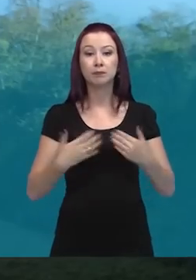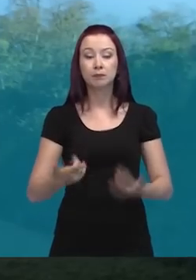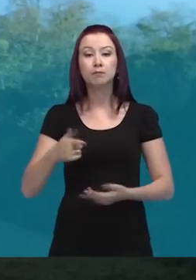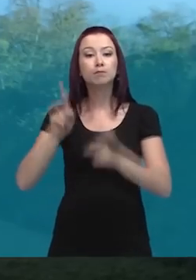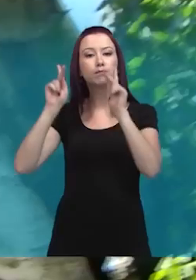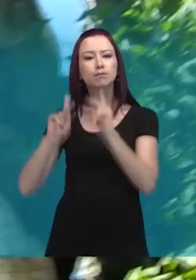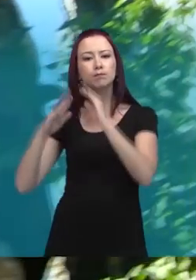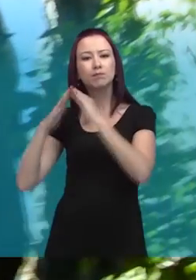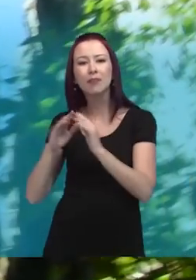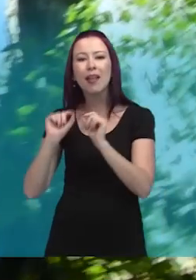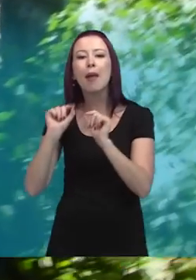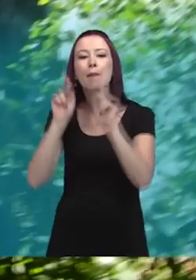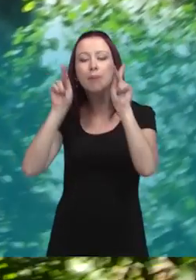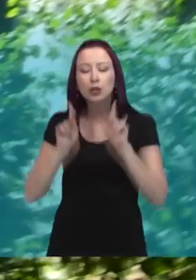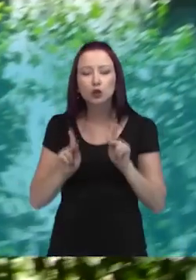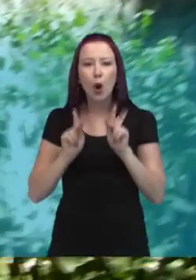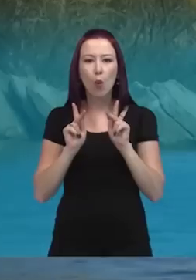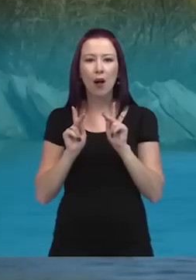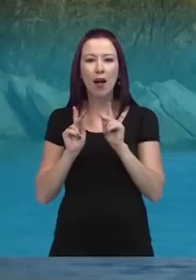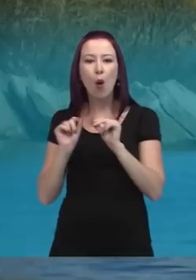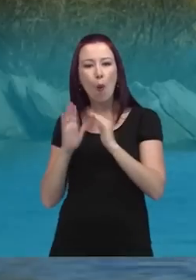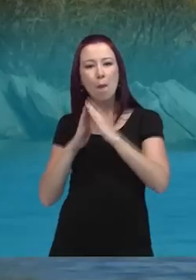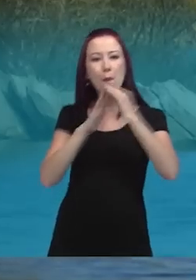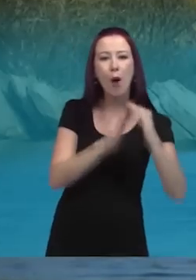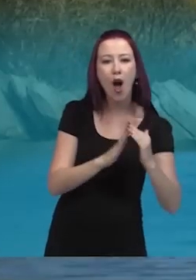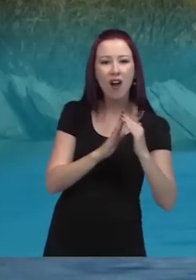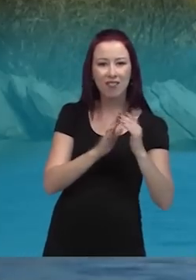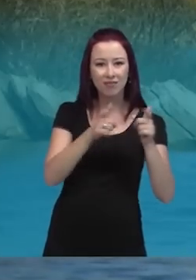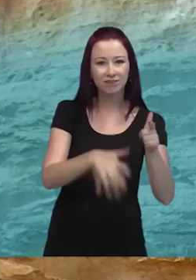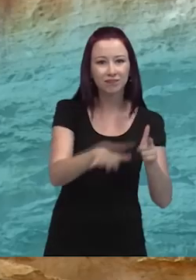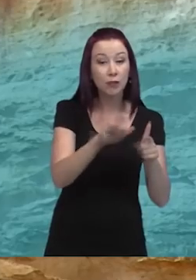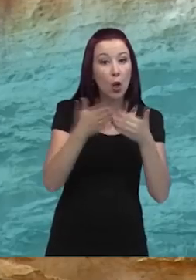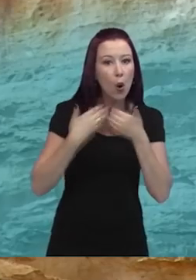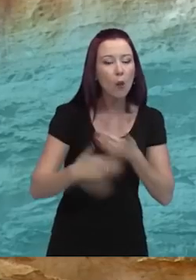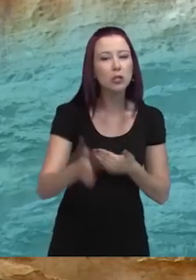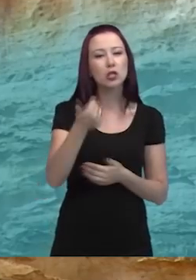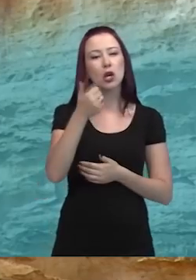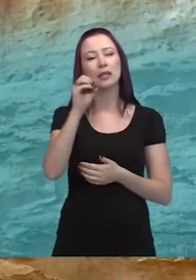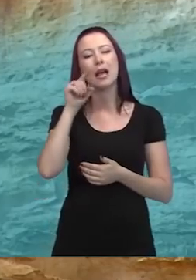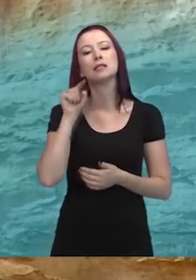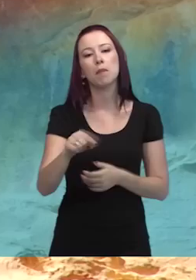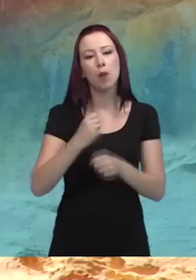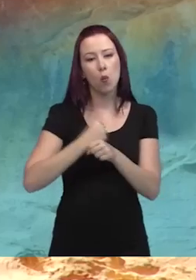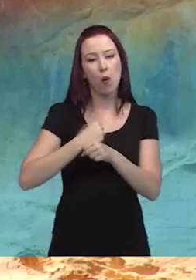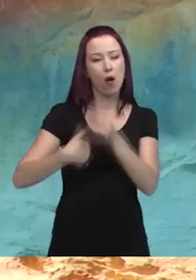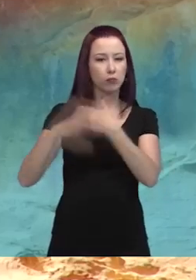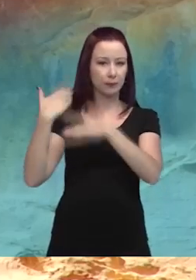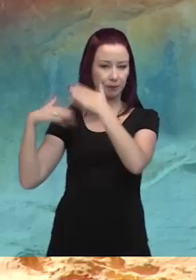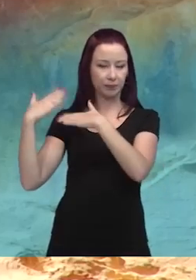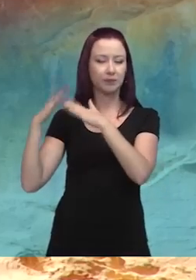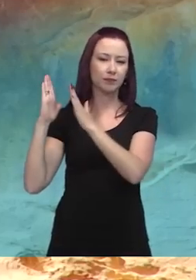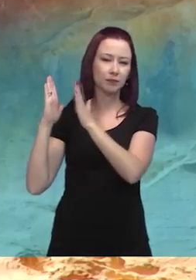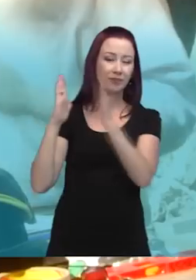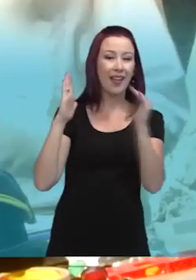A ocupação humana na região de Lagoa Santa, pelo menos assim, intensa, ela começa há cerca de 10 mil anos nos abrigos. Até 9 mil